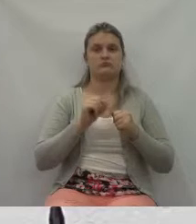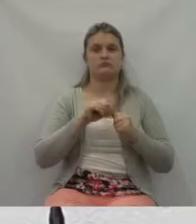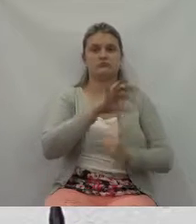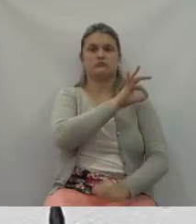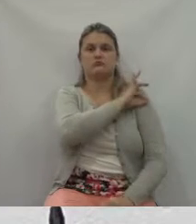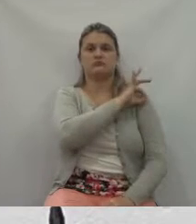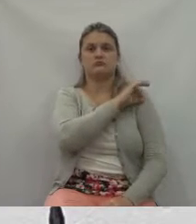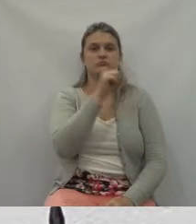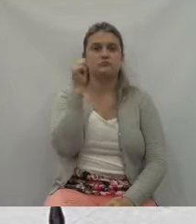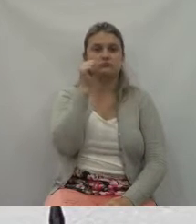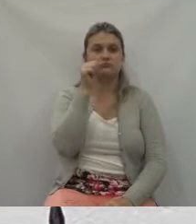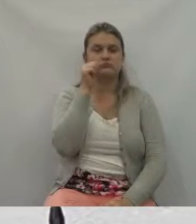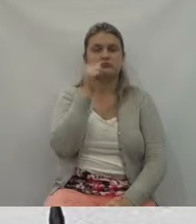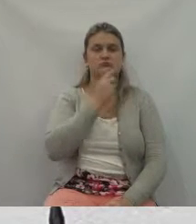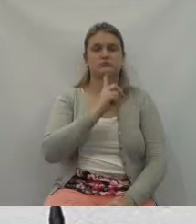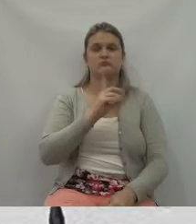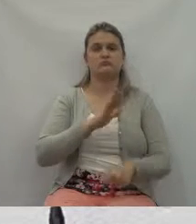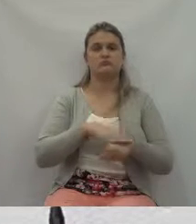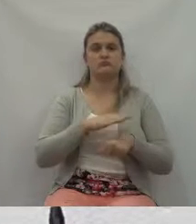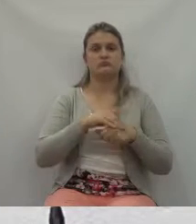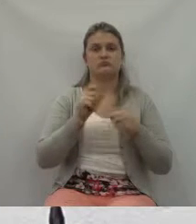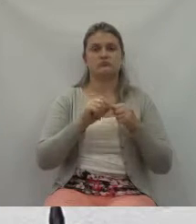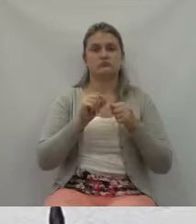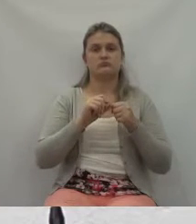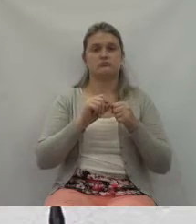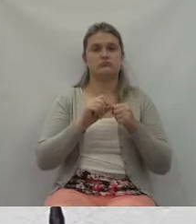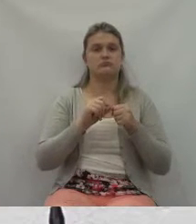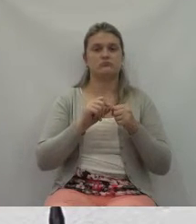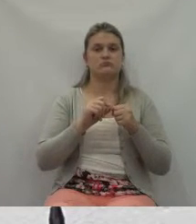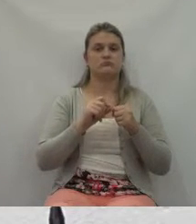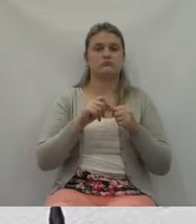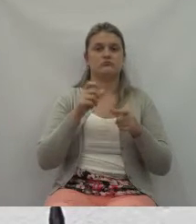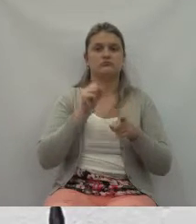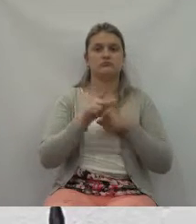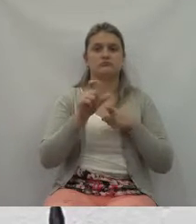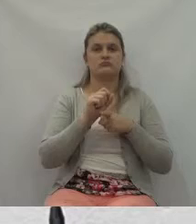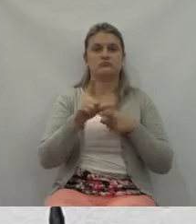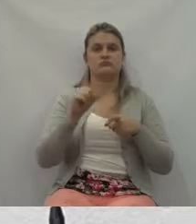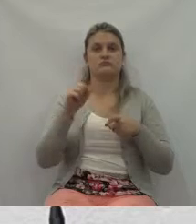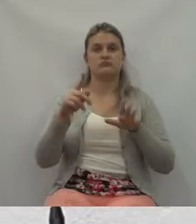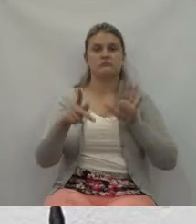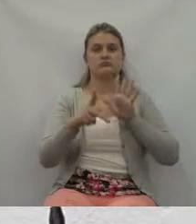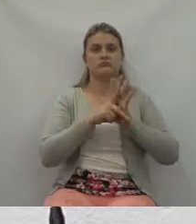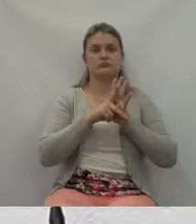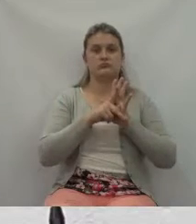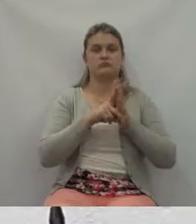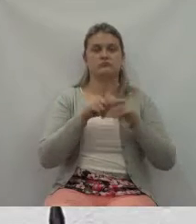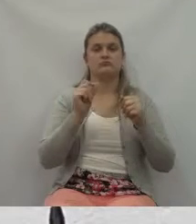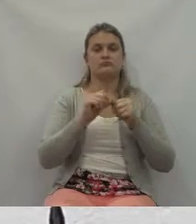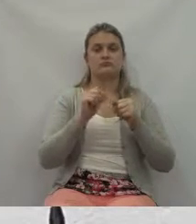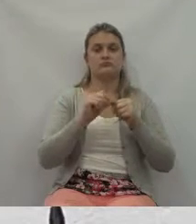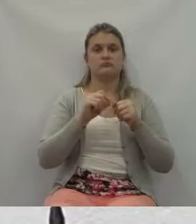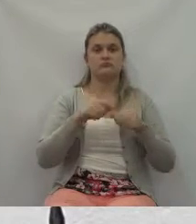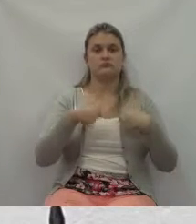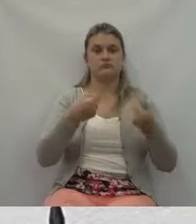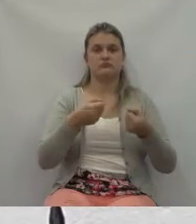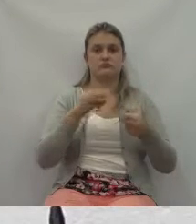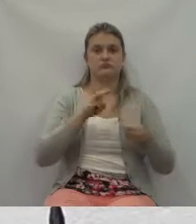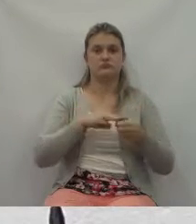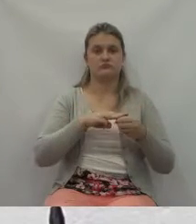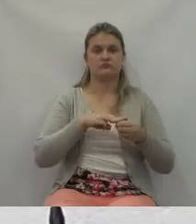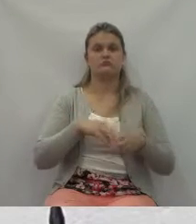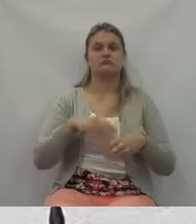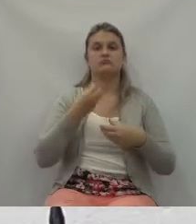necessário nenhum aluguel, um espaço próprio, né, que foi cedido então para o município. Então, que bom que as